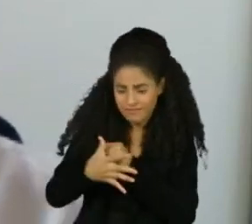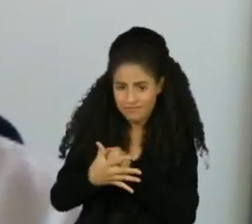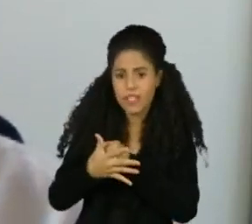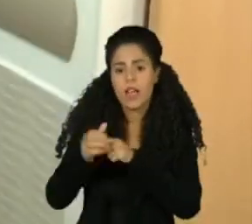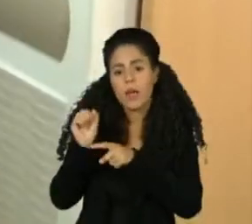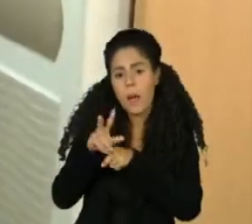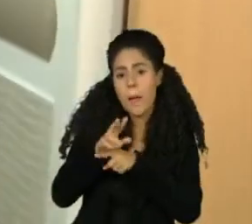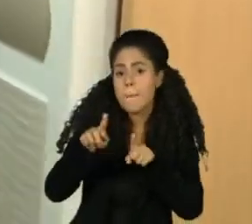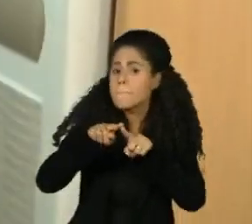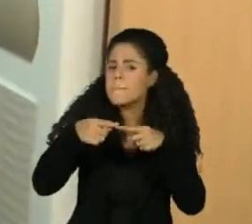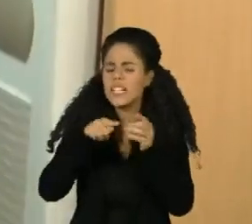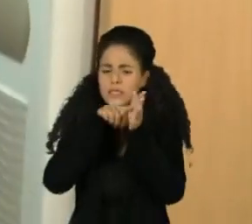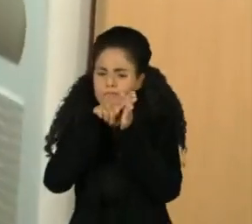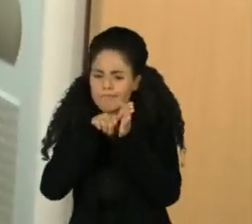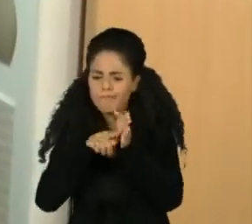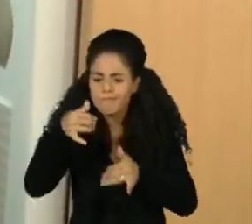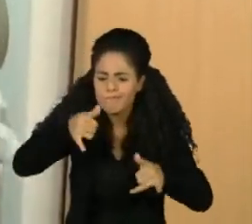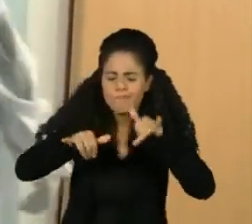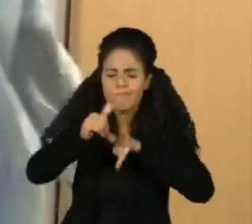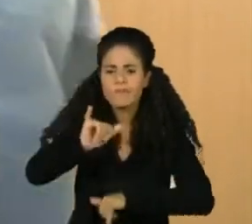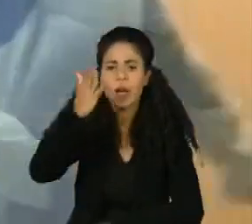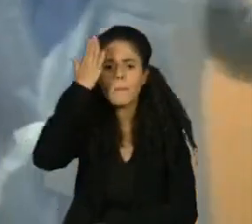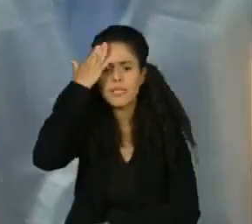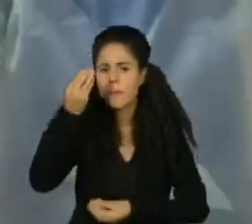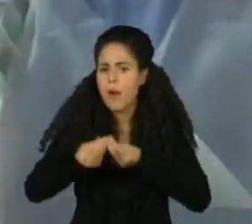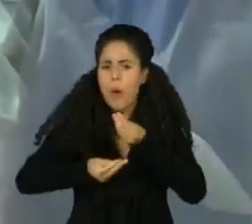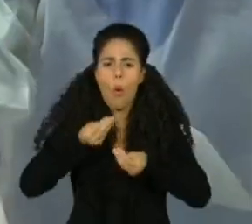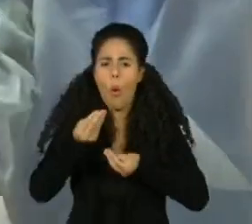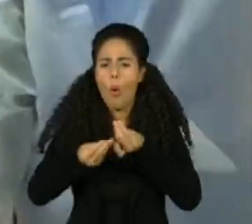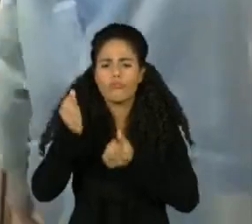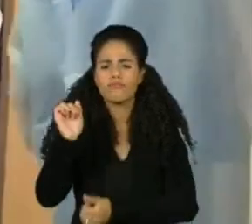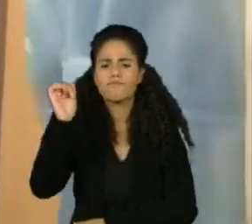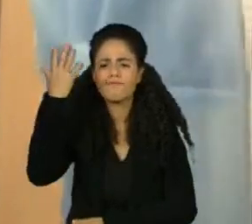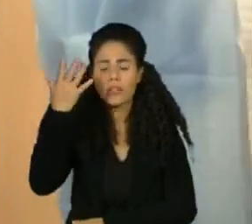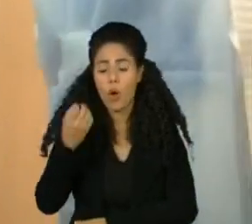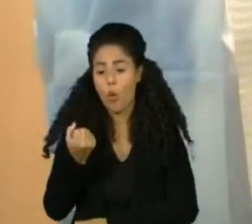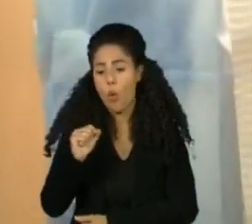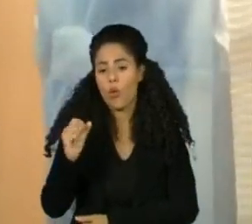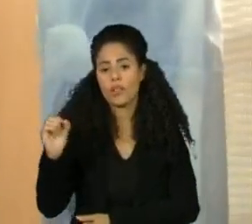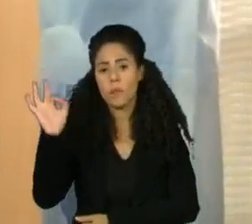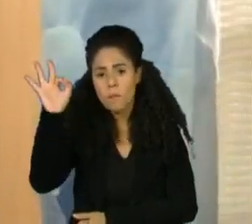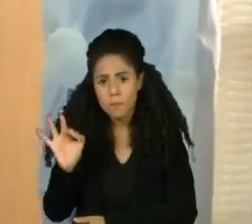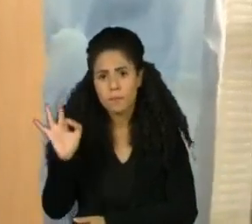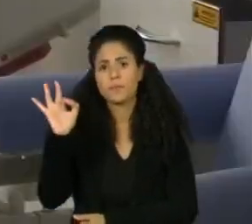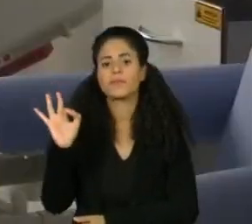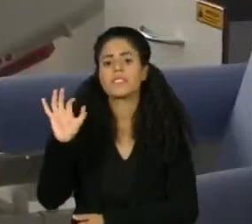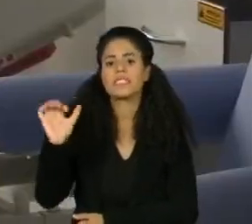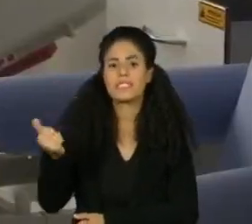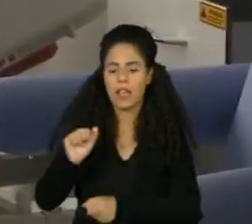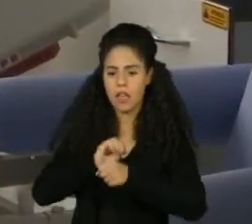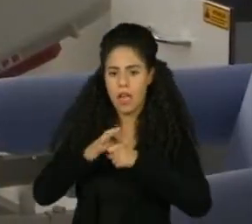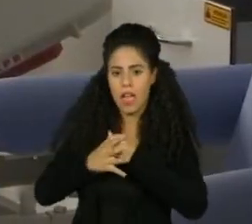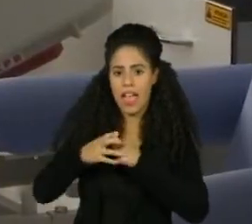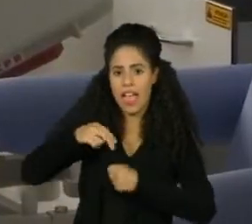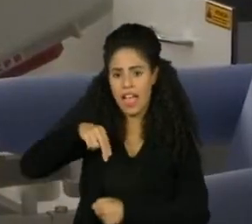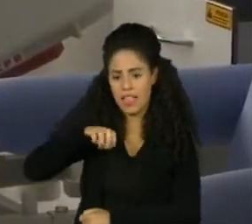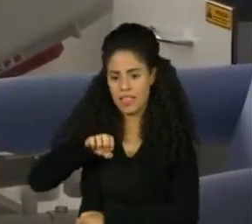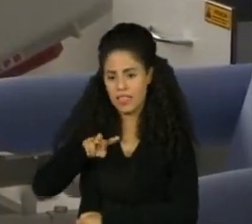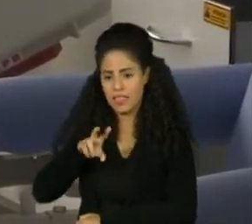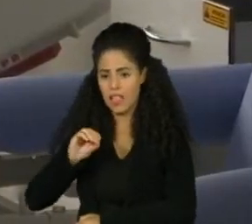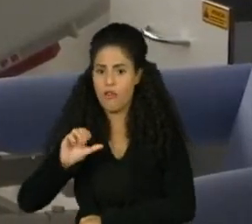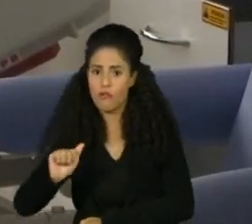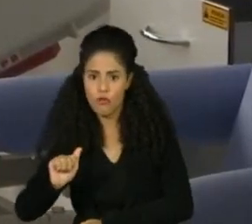ser investigado. Outro efeito para quem teve Covid-19, 80% maior risco de ter a chamada névoa cerebral,